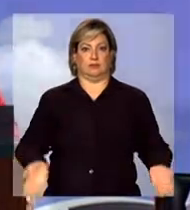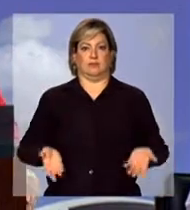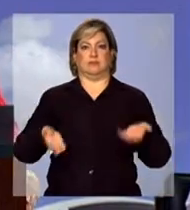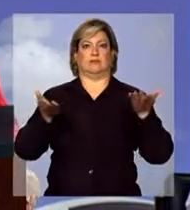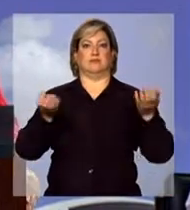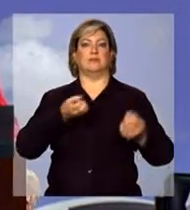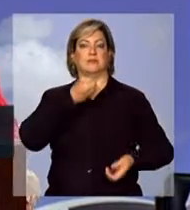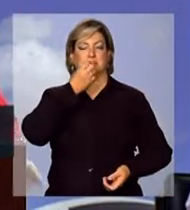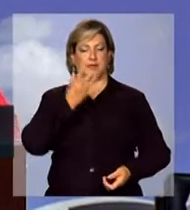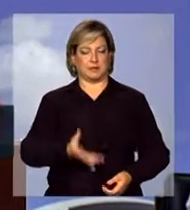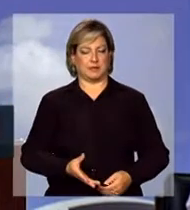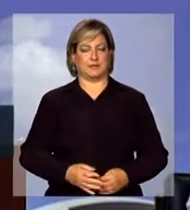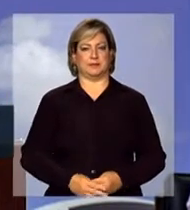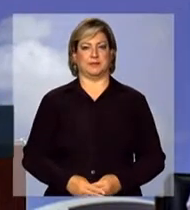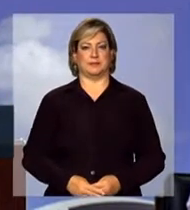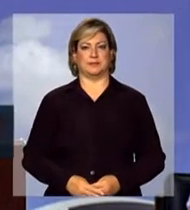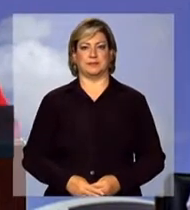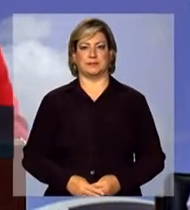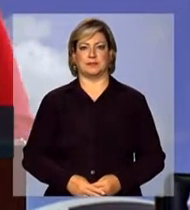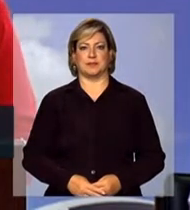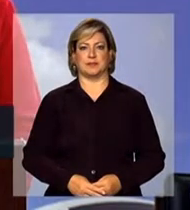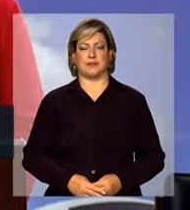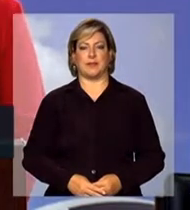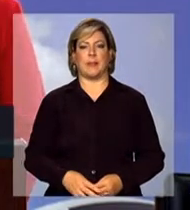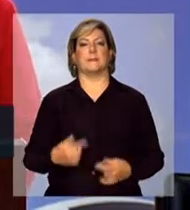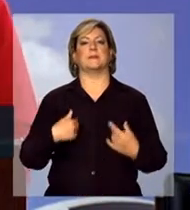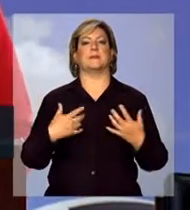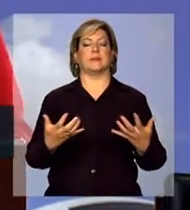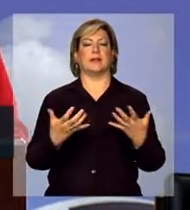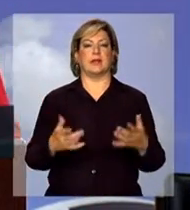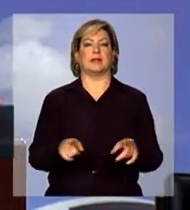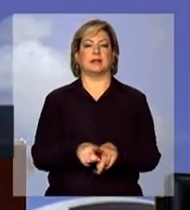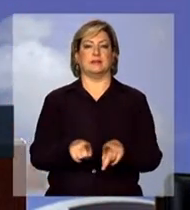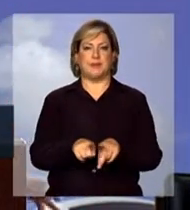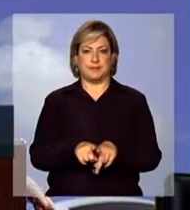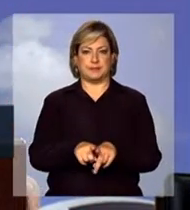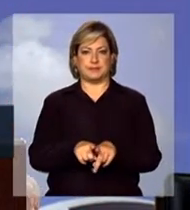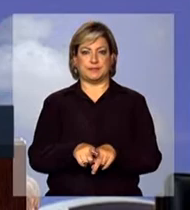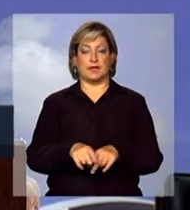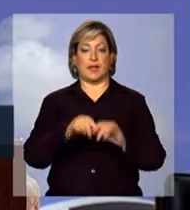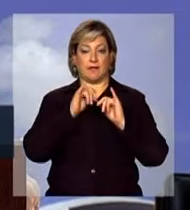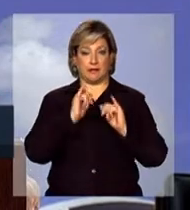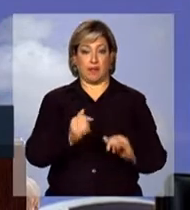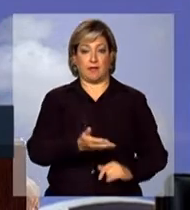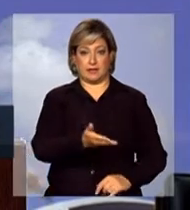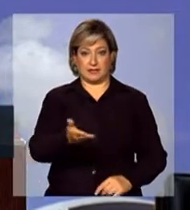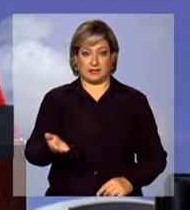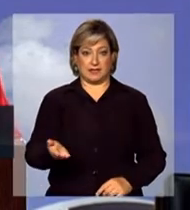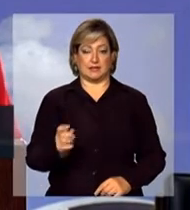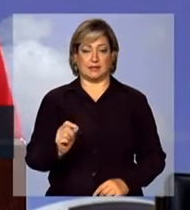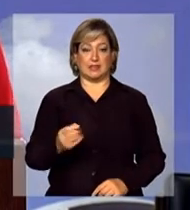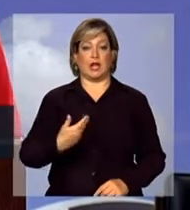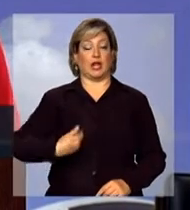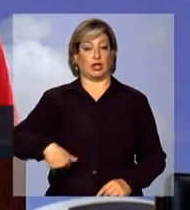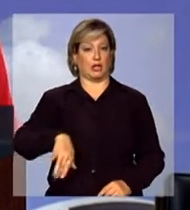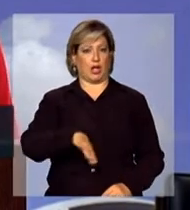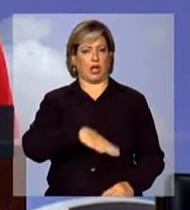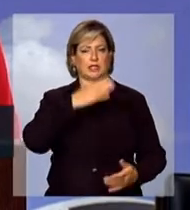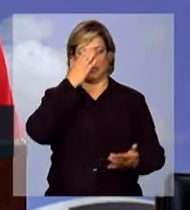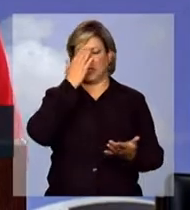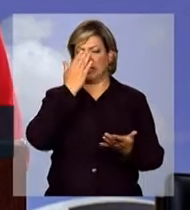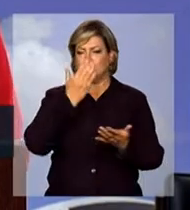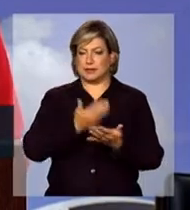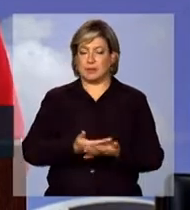para deixar seus filhos. Queria também dizer para vocês que nós apostamos